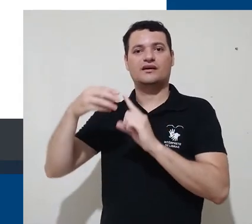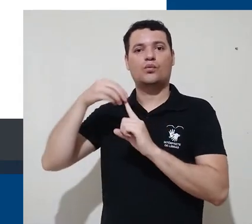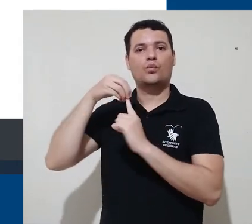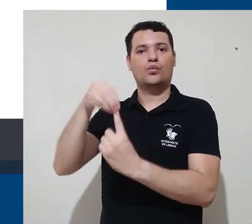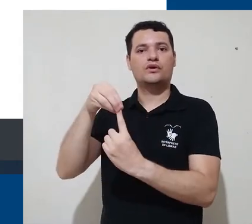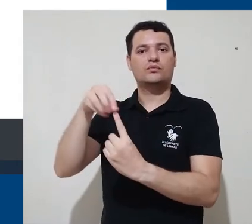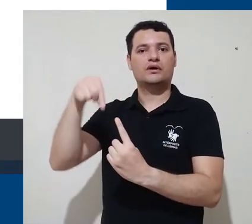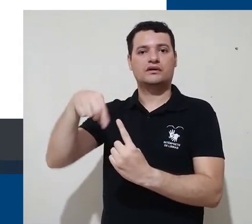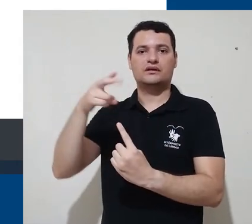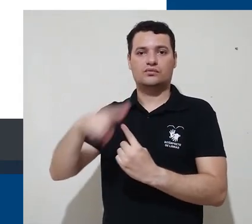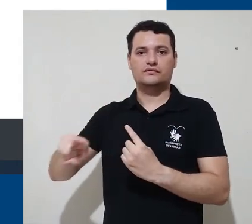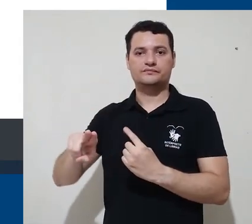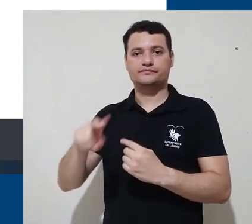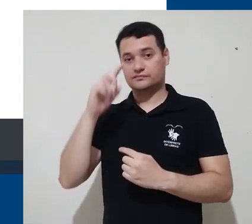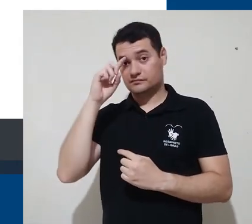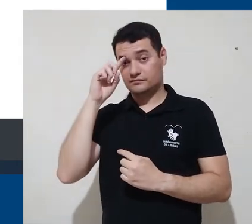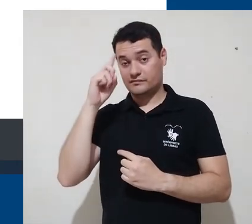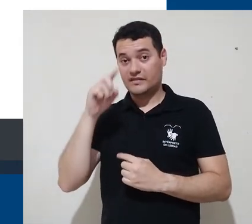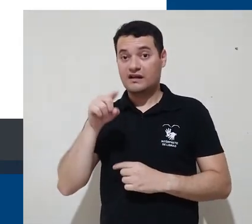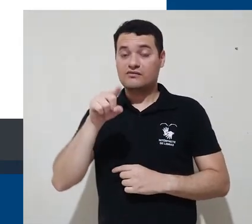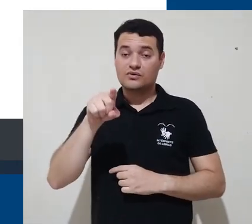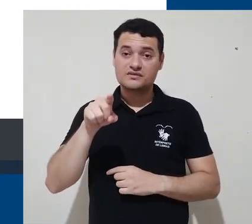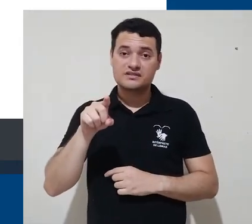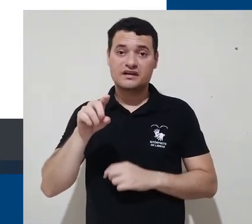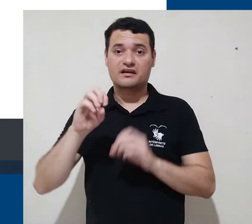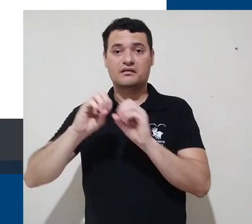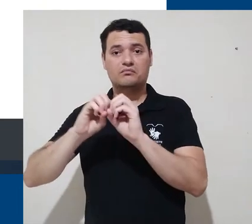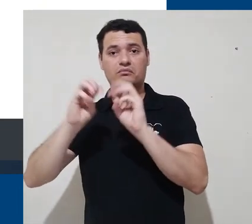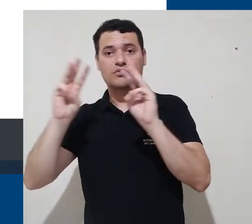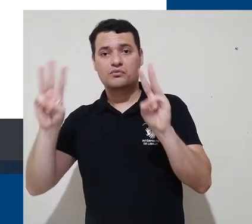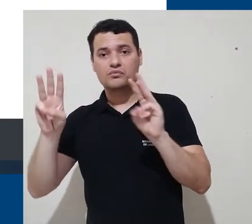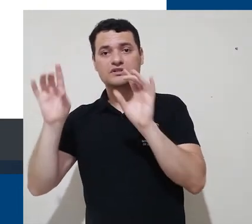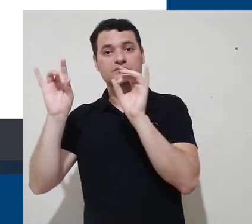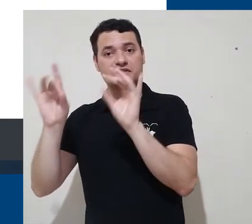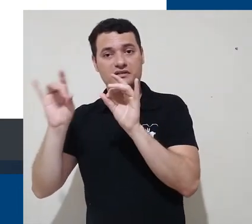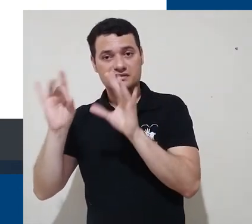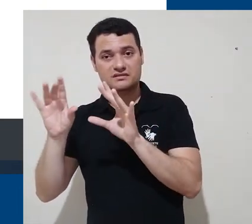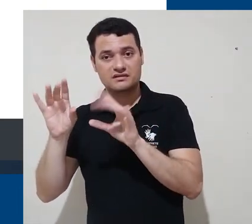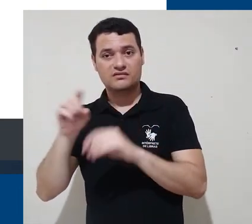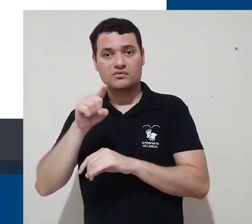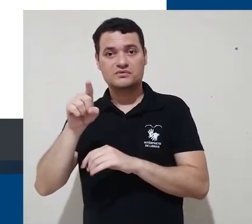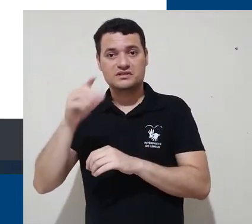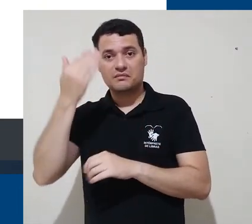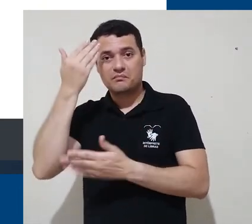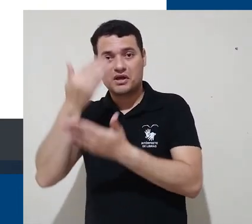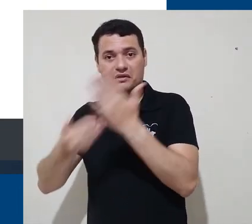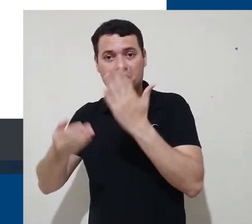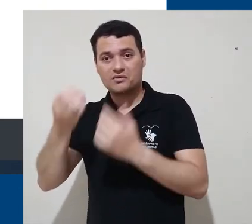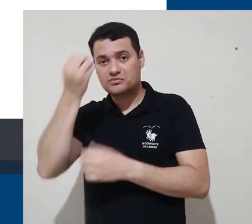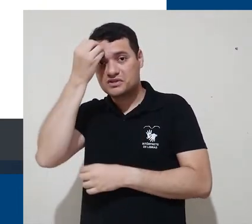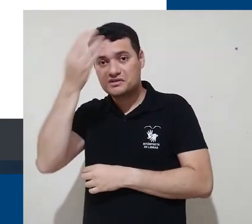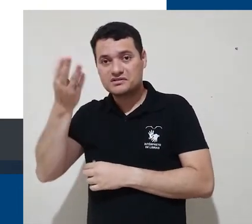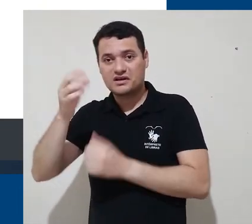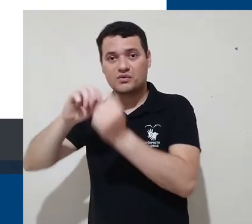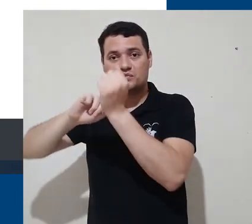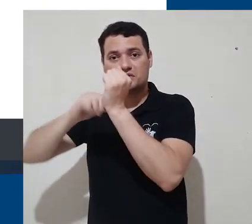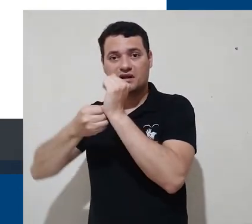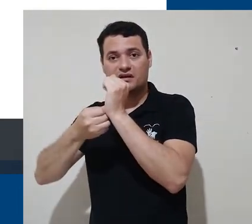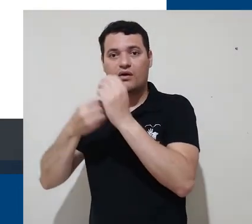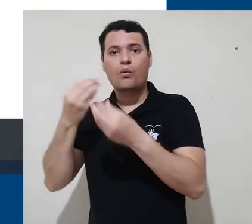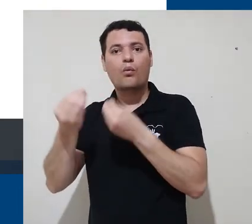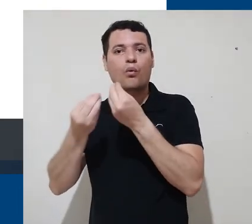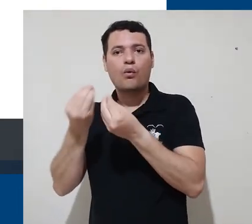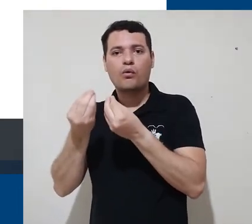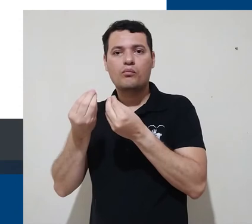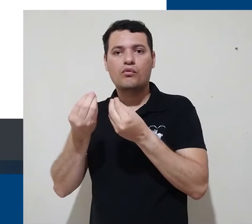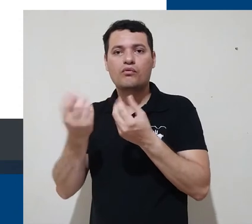Se você é usuário do curso de especialização e esqueceu a sua senha, você pode usar o processo